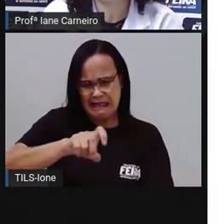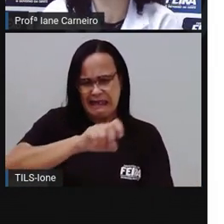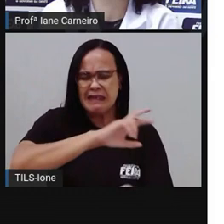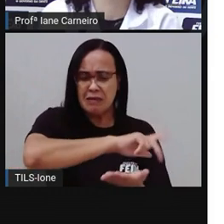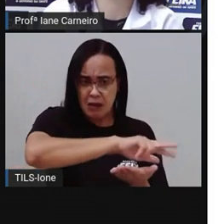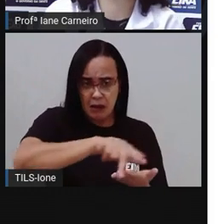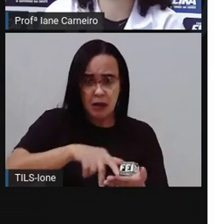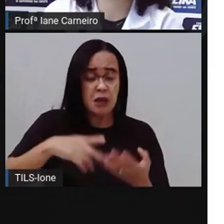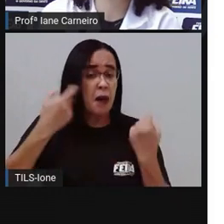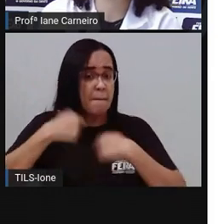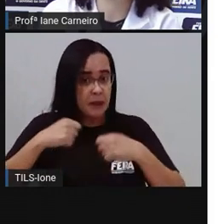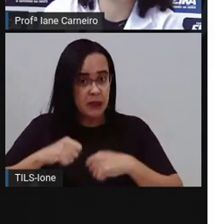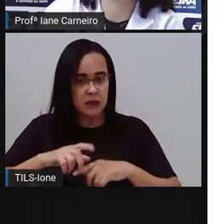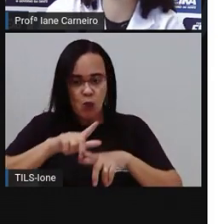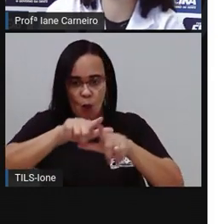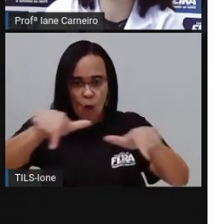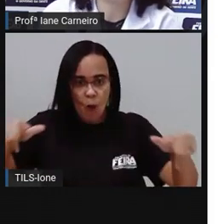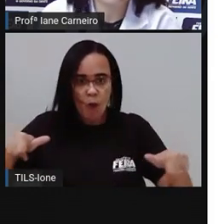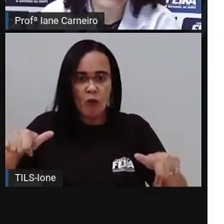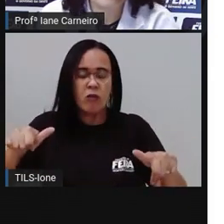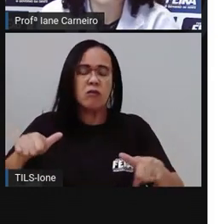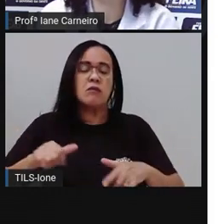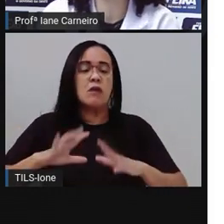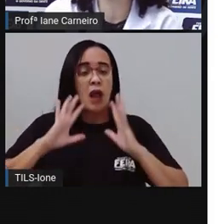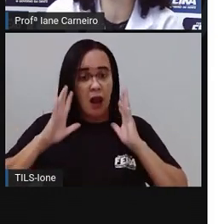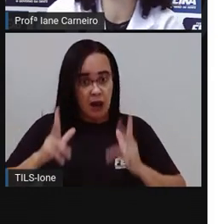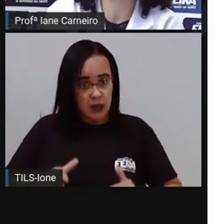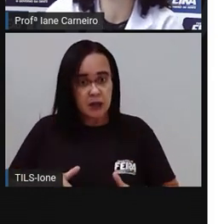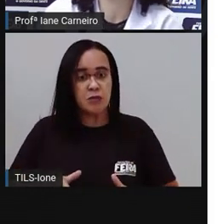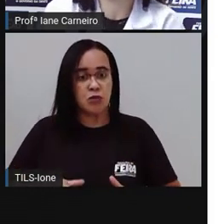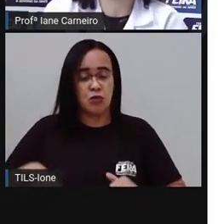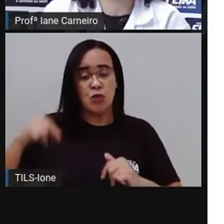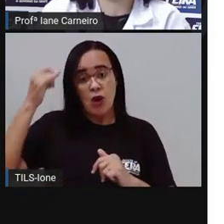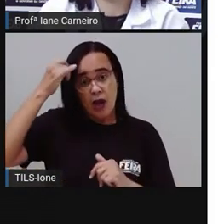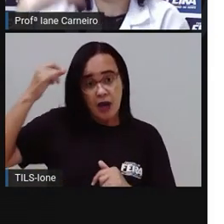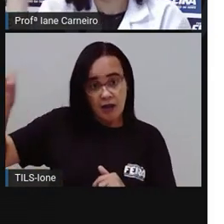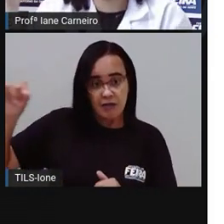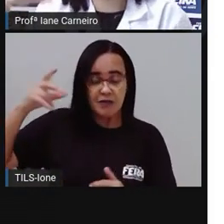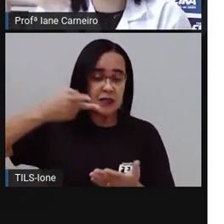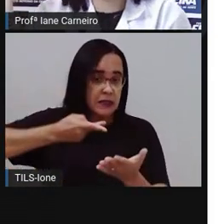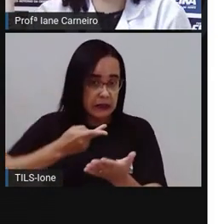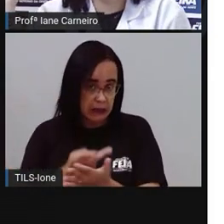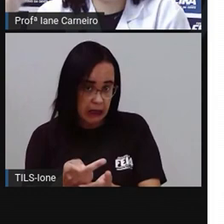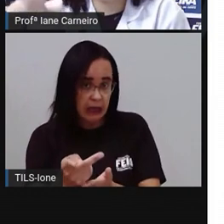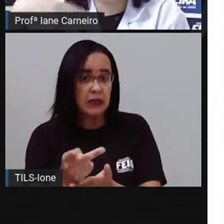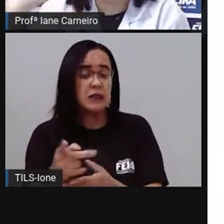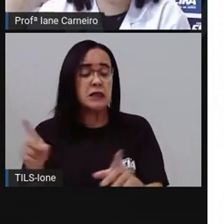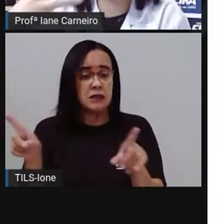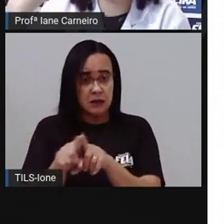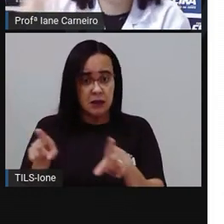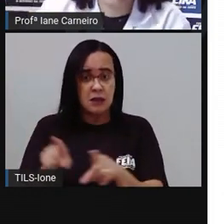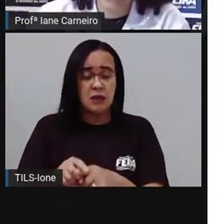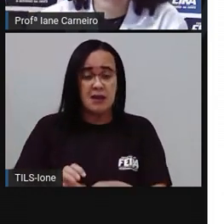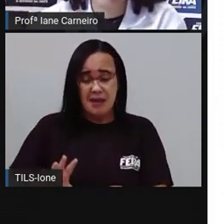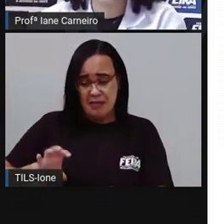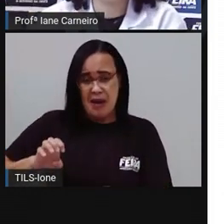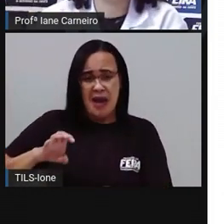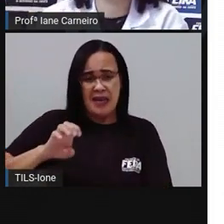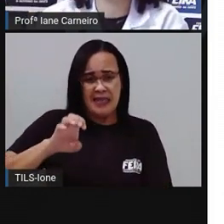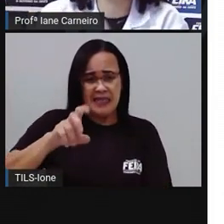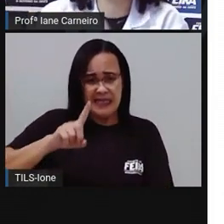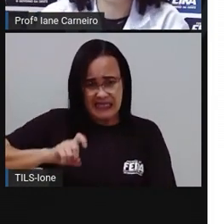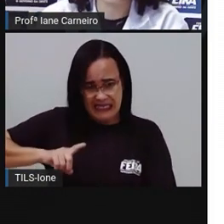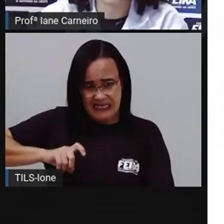sequinho, Além de evitar quedas, a gente também vai evitar que os micróbios, né? Eles